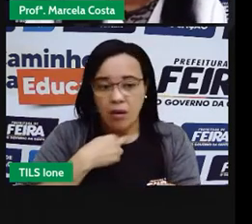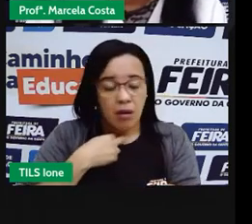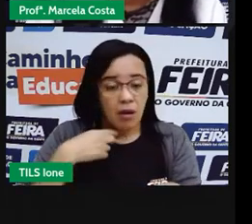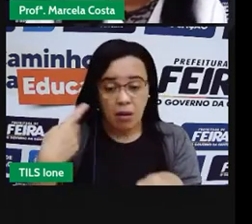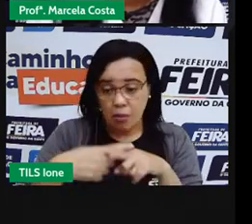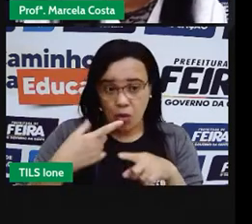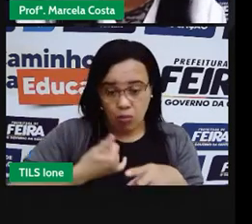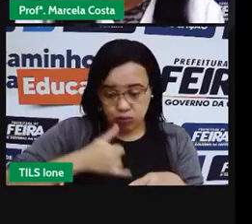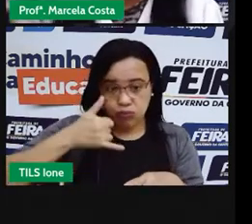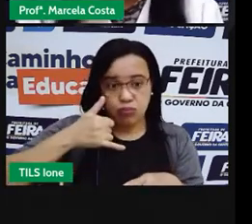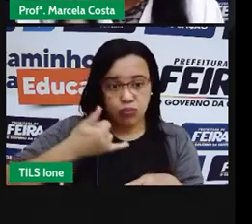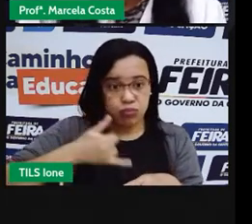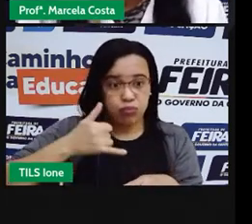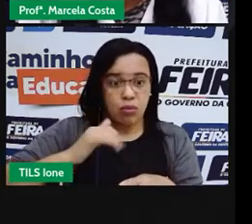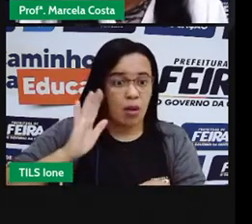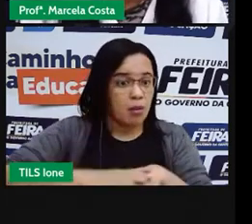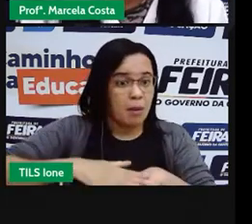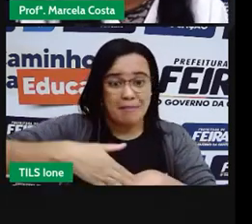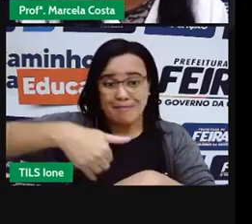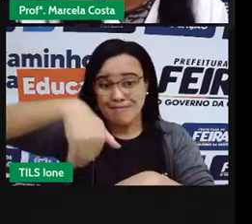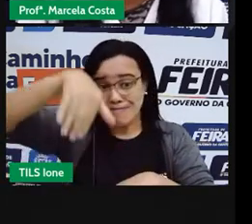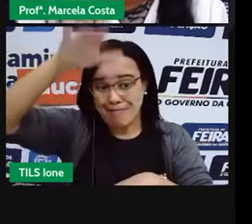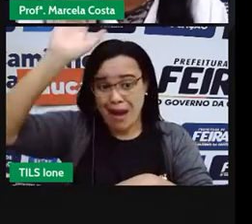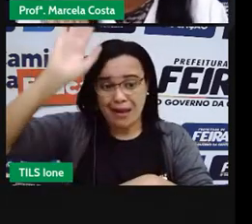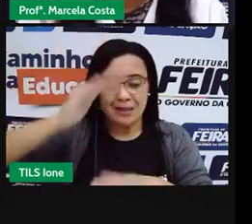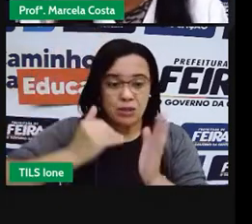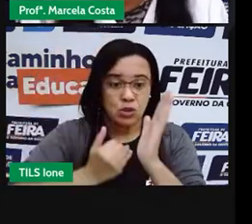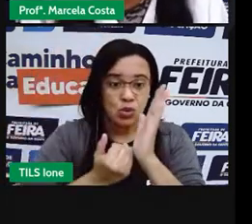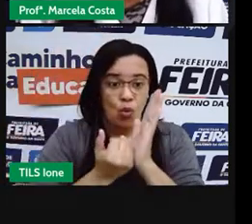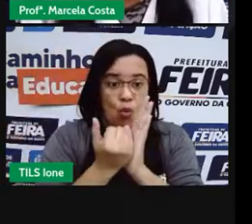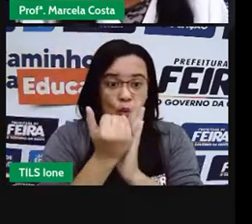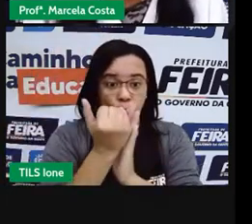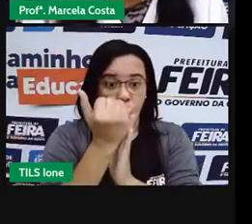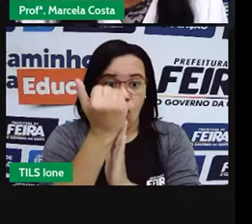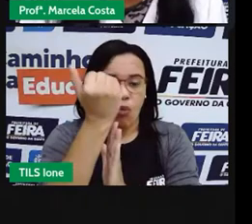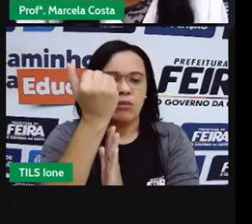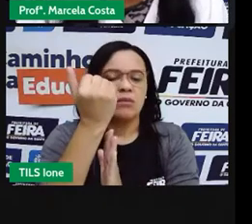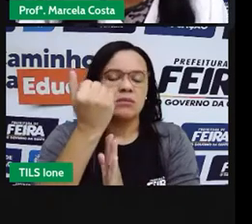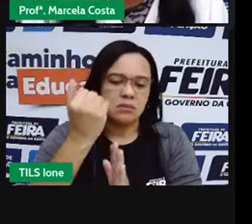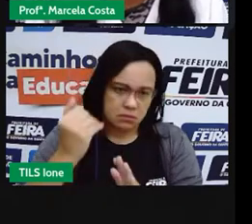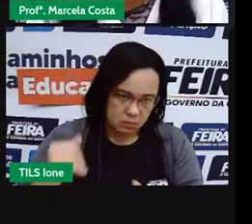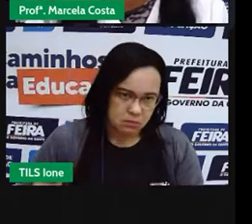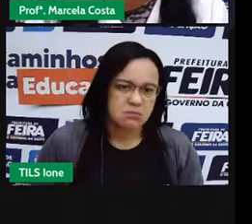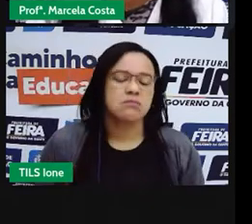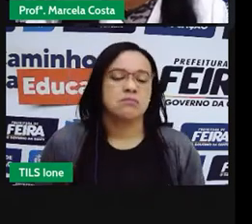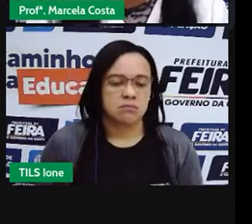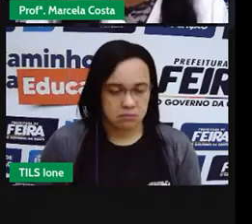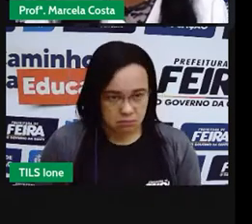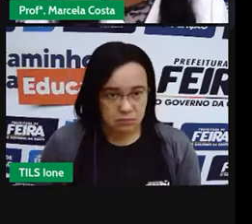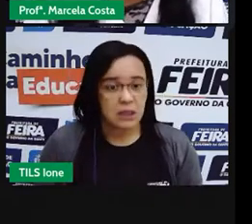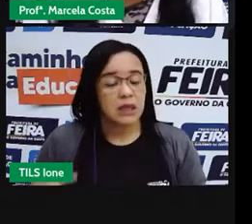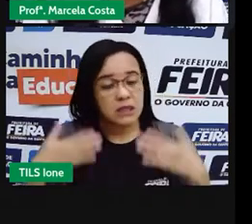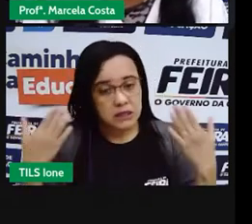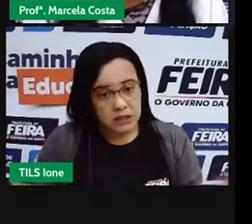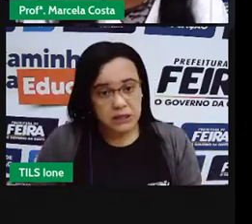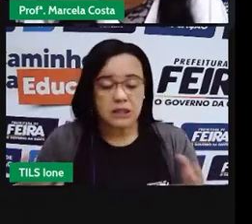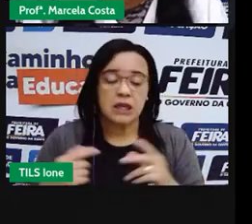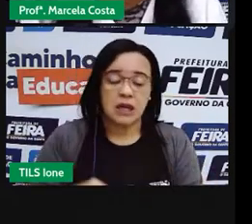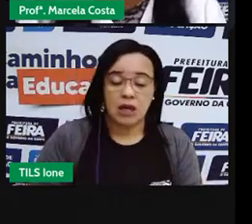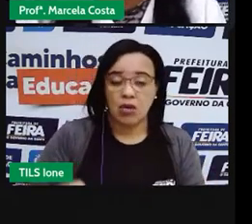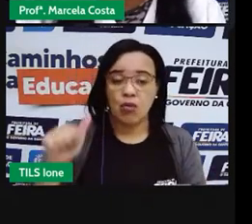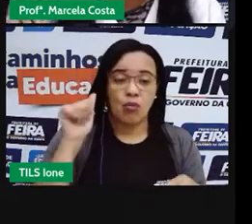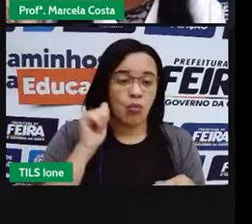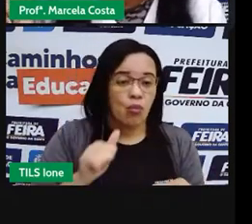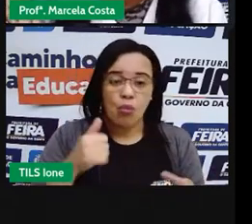elétrica. Então, já sabe. Quando eu não vou pedir, ou algum responsável pedir para você pegar alguma